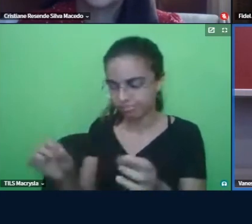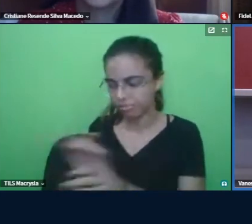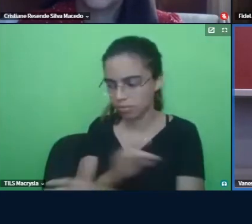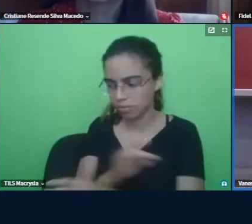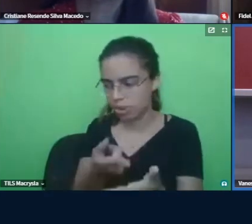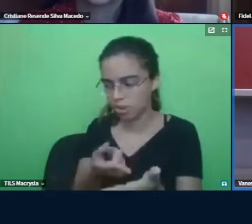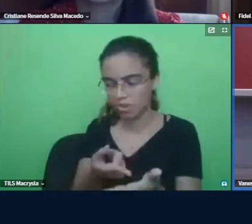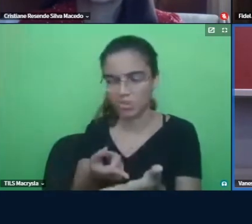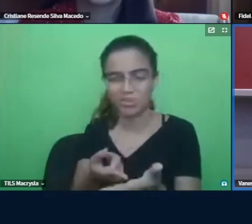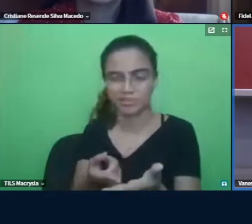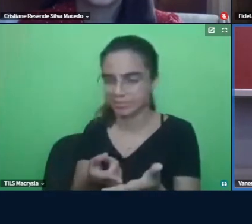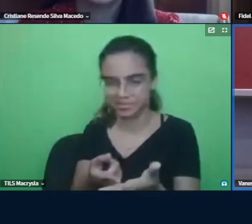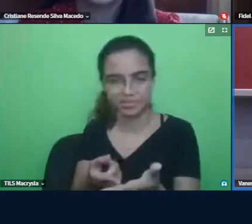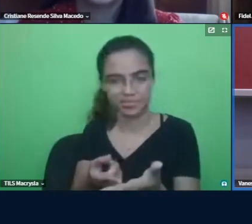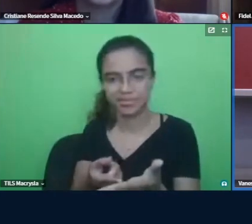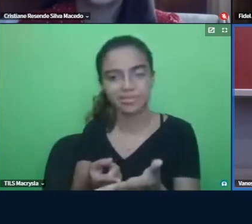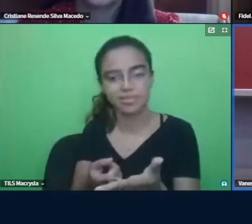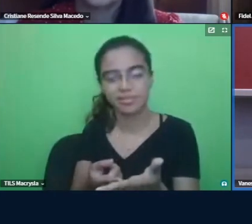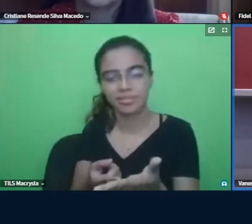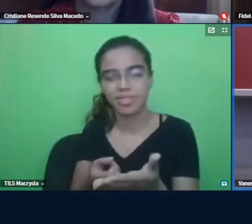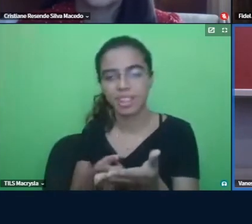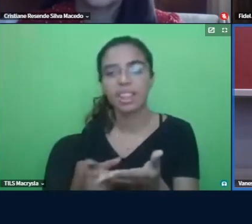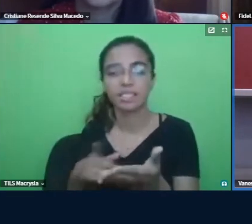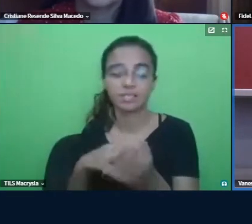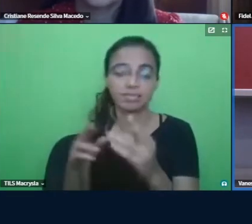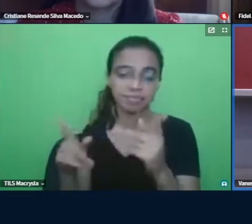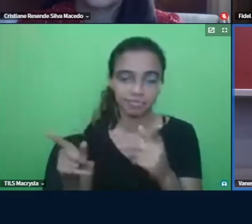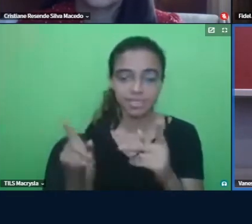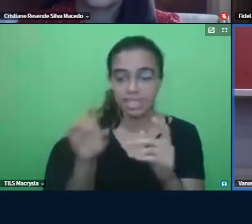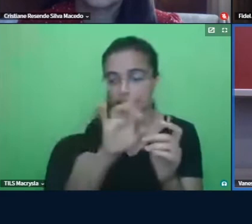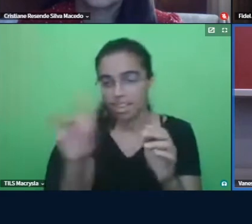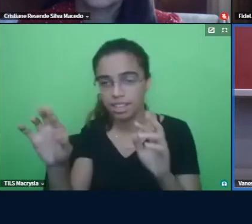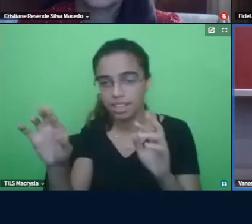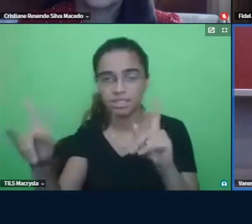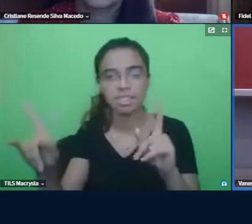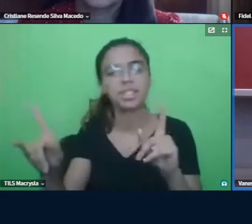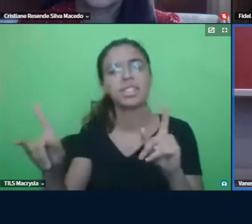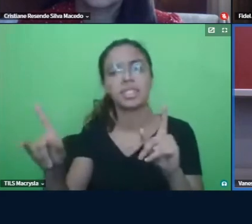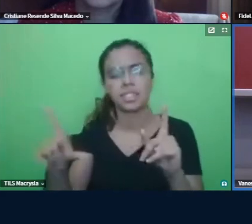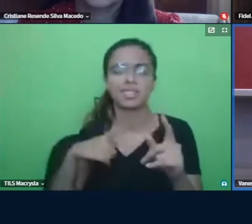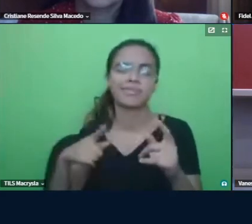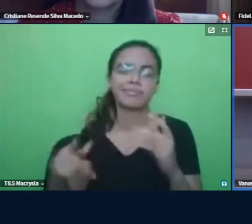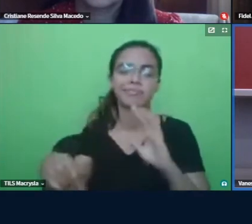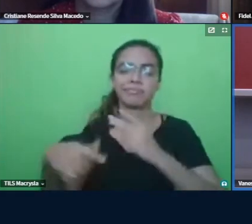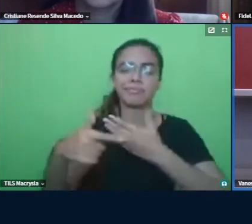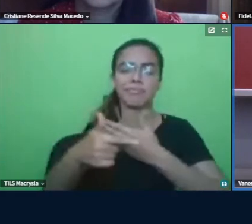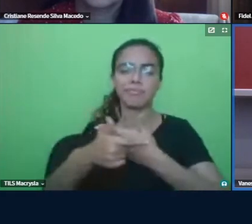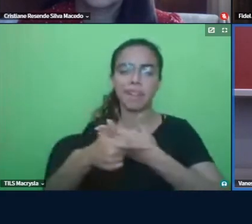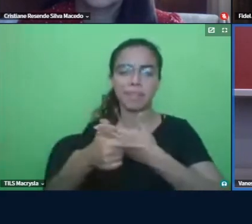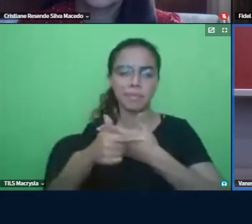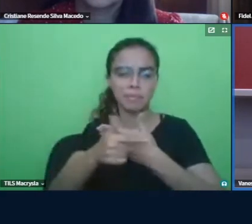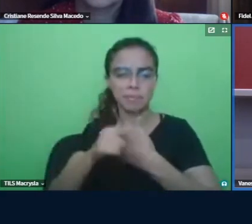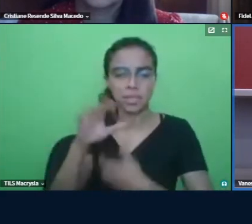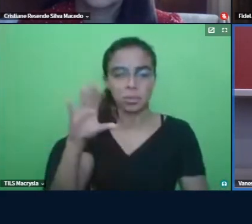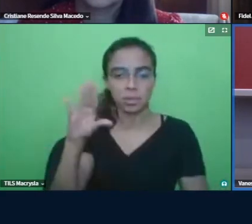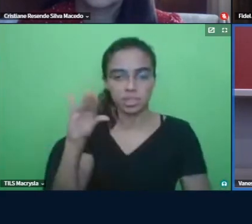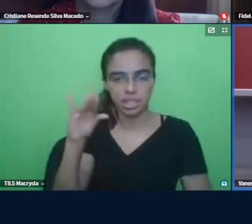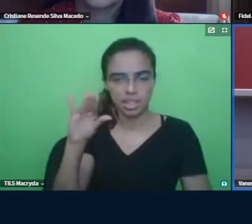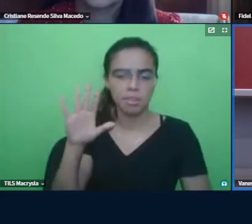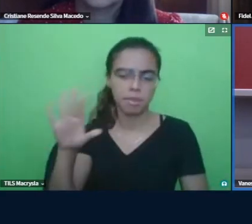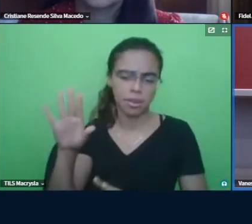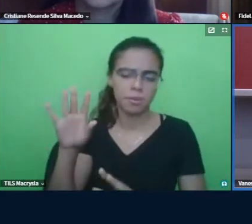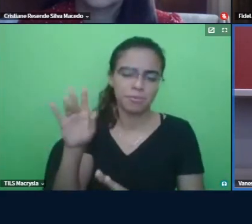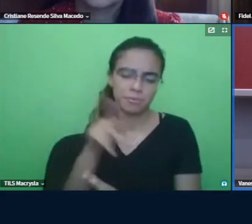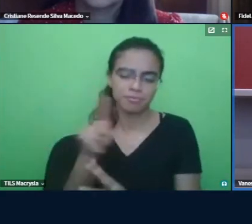ciência claro não é isso mas é que não representa a realidade do professor né o professor muitas